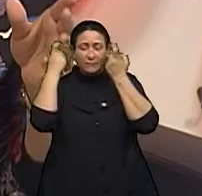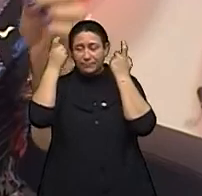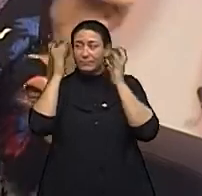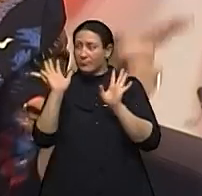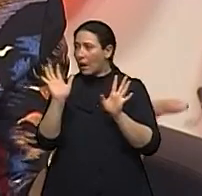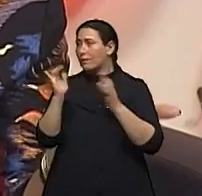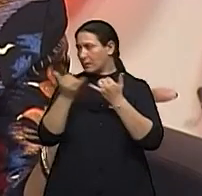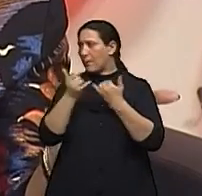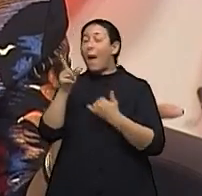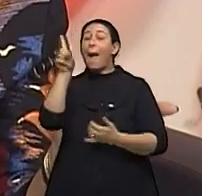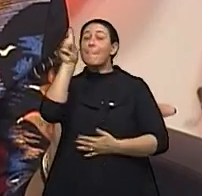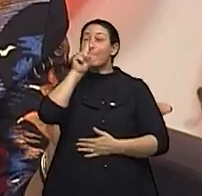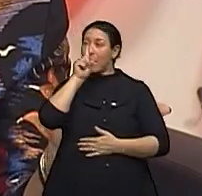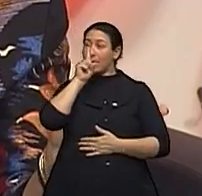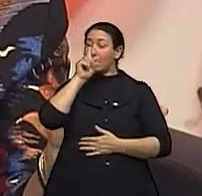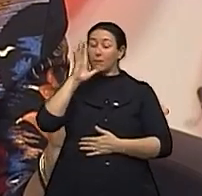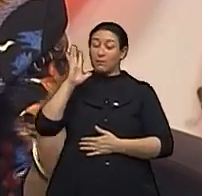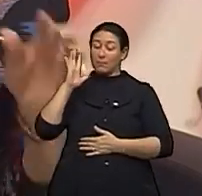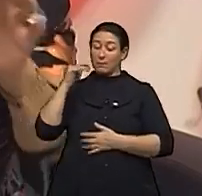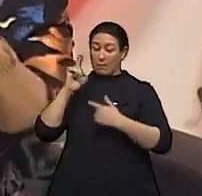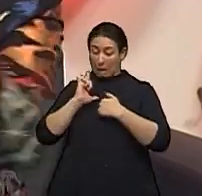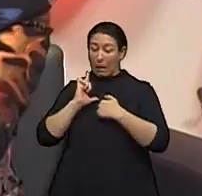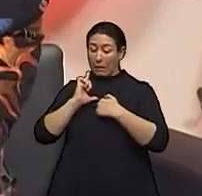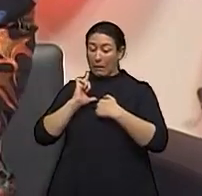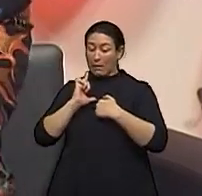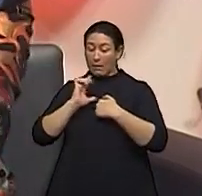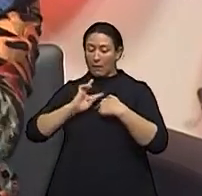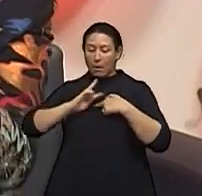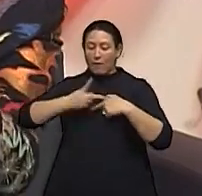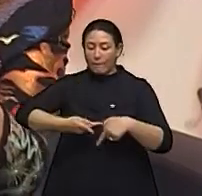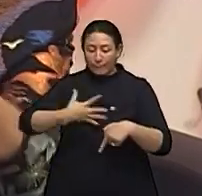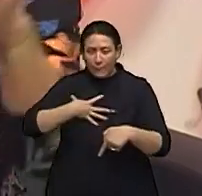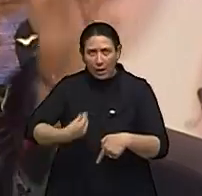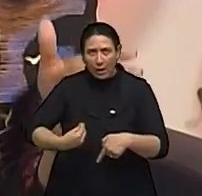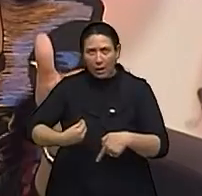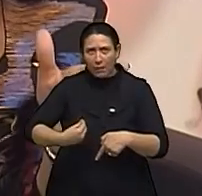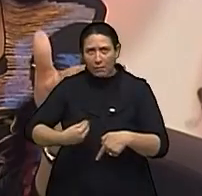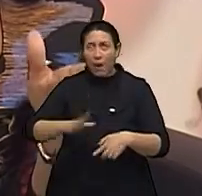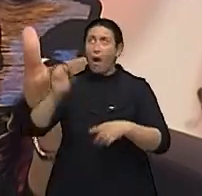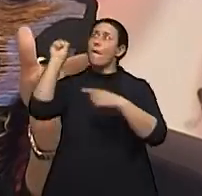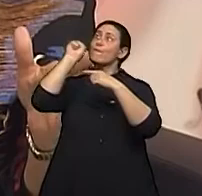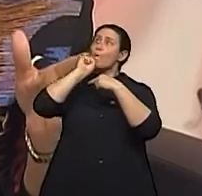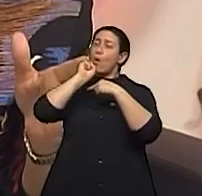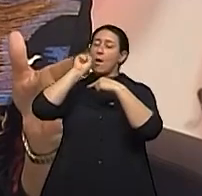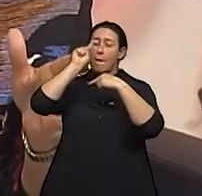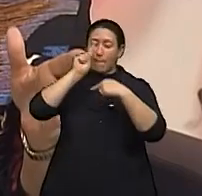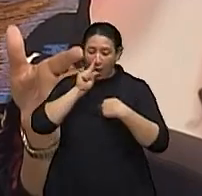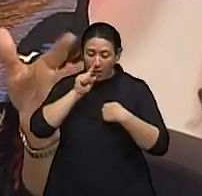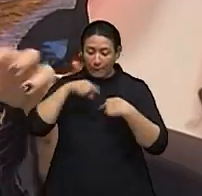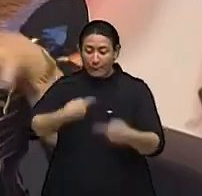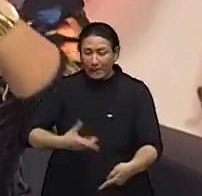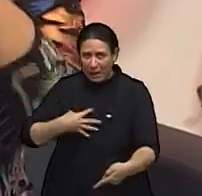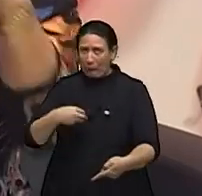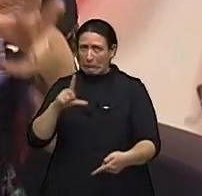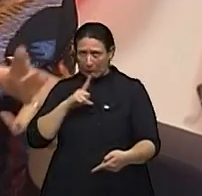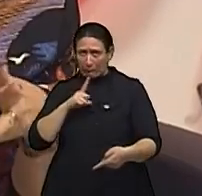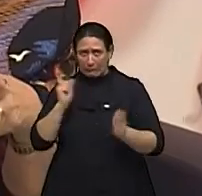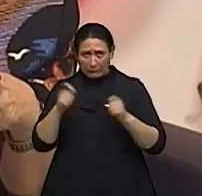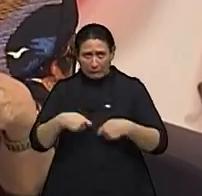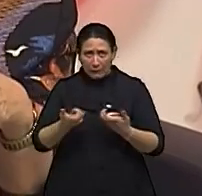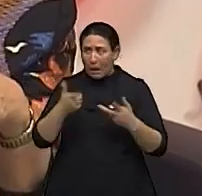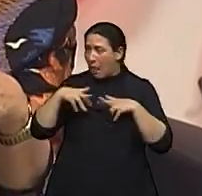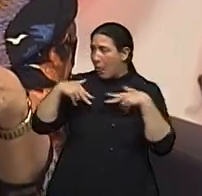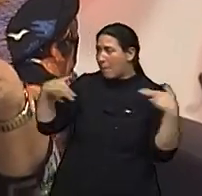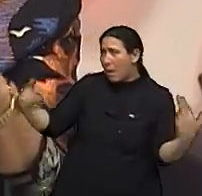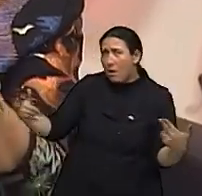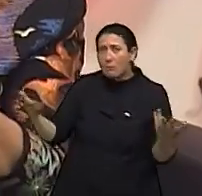mãe teve, a filha tem mais possibilidade? A avó teve, a mãe teve, a filha tem mais possibilidade? As irmãs têm